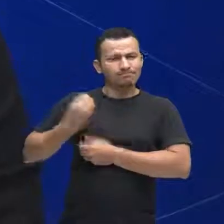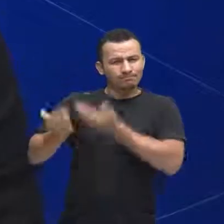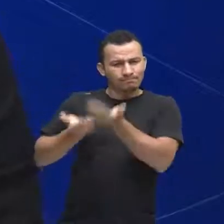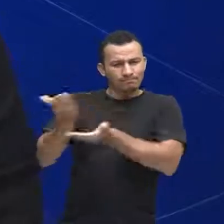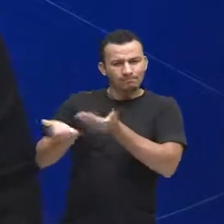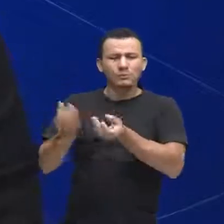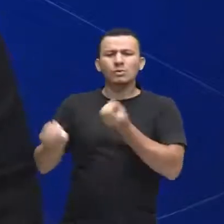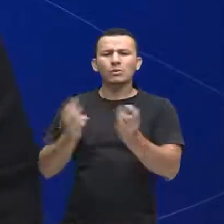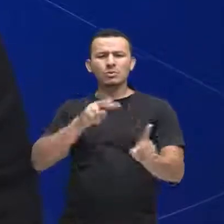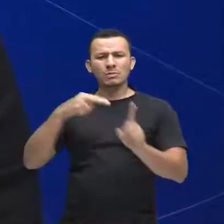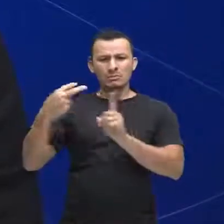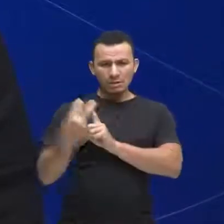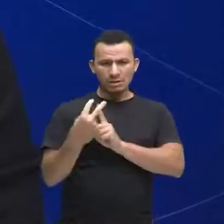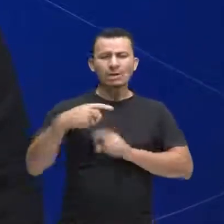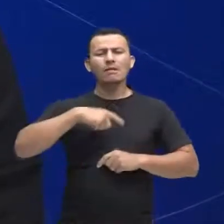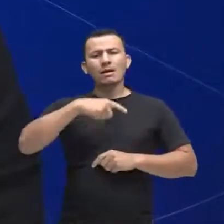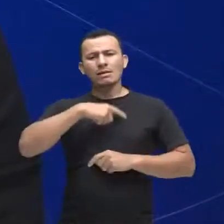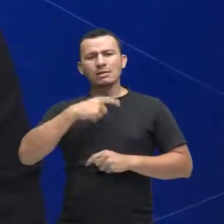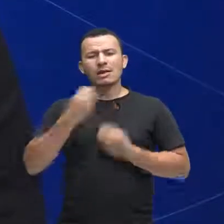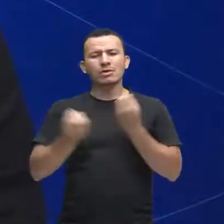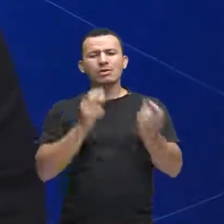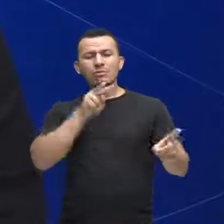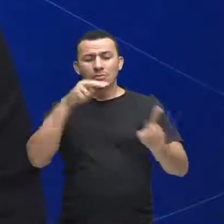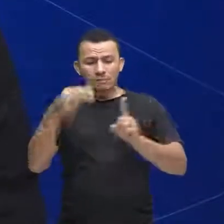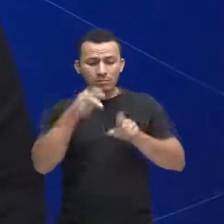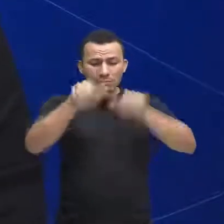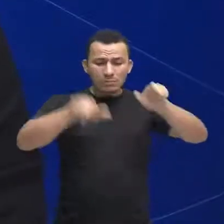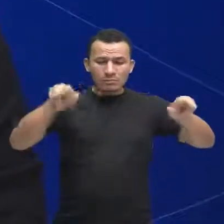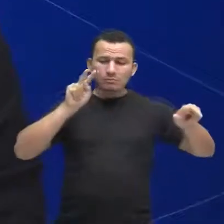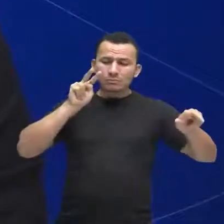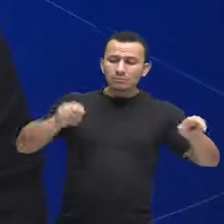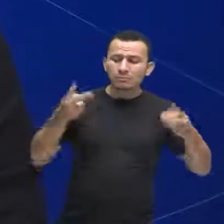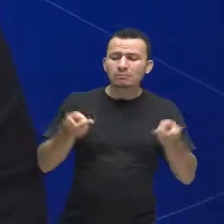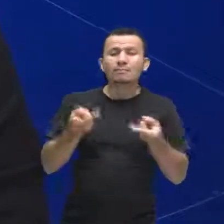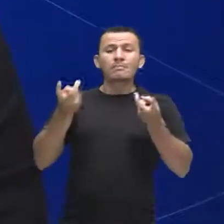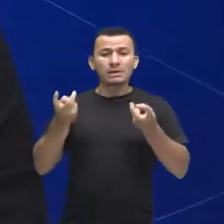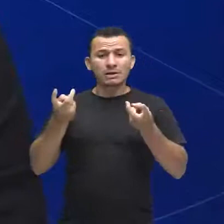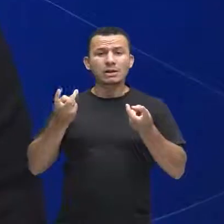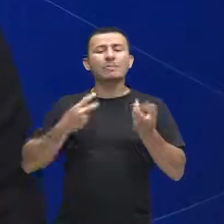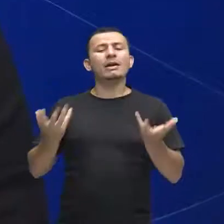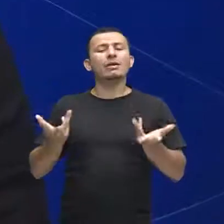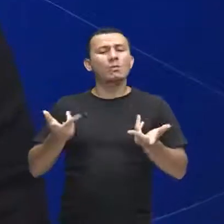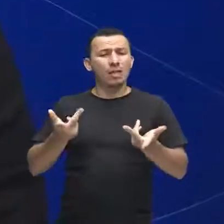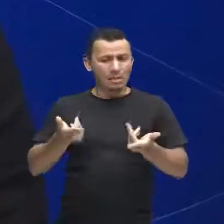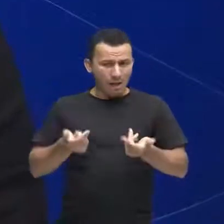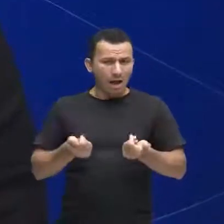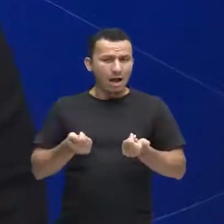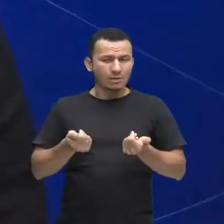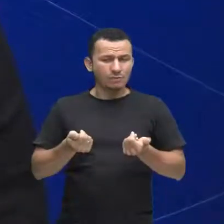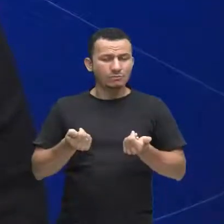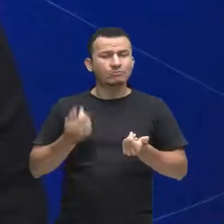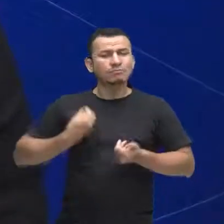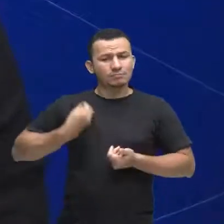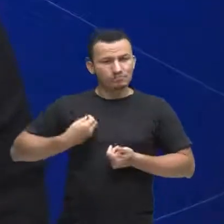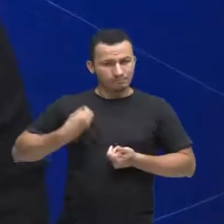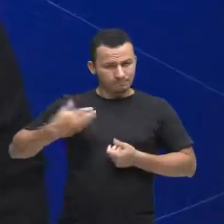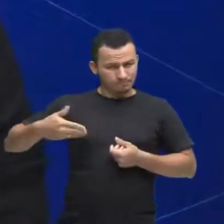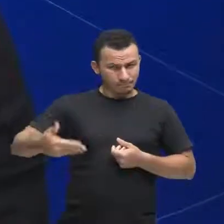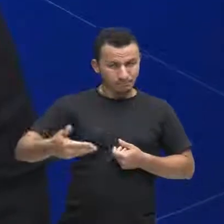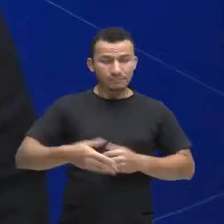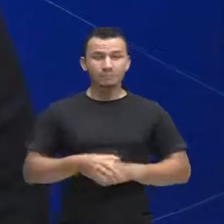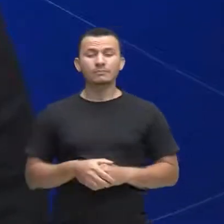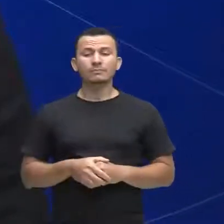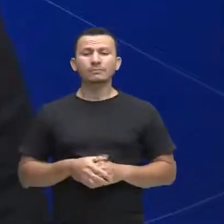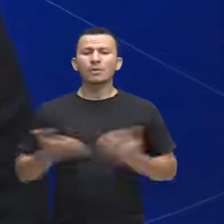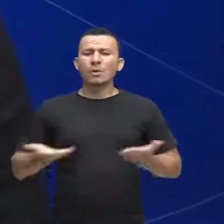aspectos e perspectivas a gente precisa olhar para, de repente, identificar também mais qualidade no aspecto do viver. E hoje eu tenho